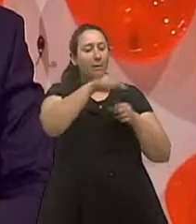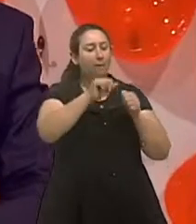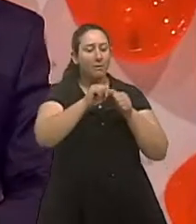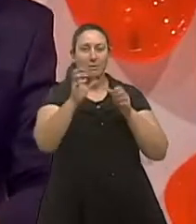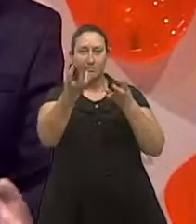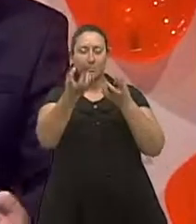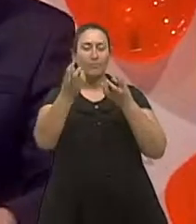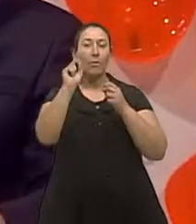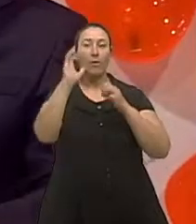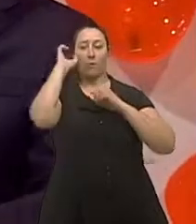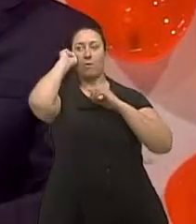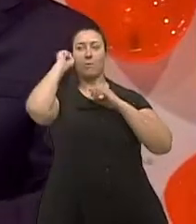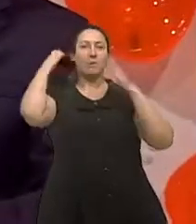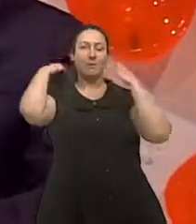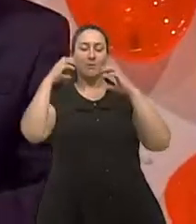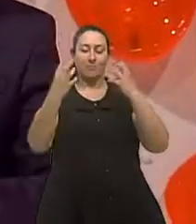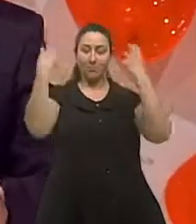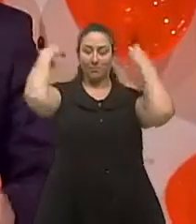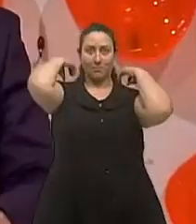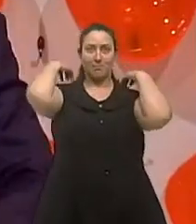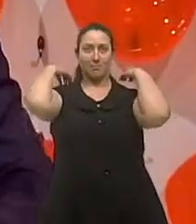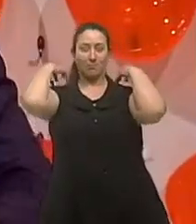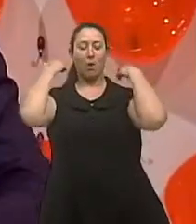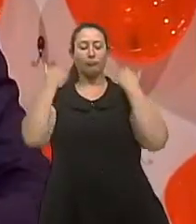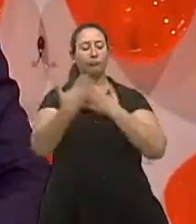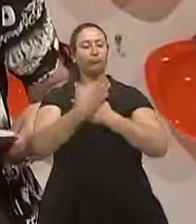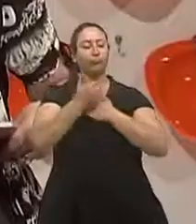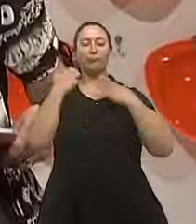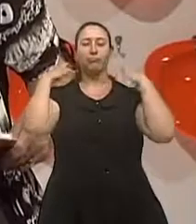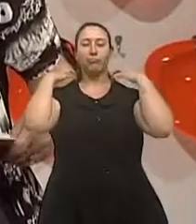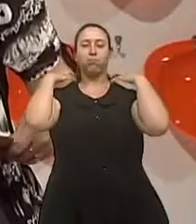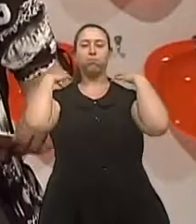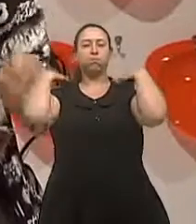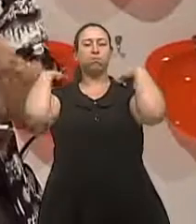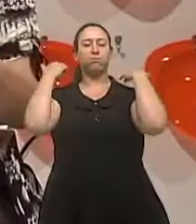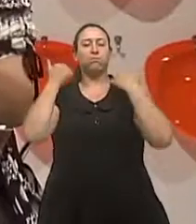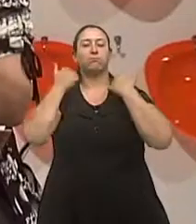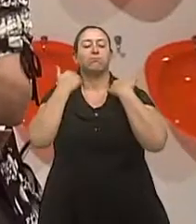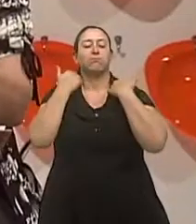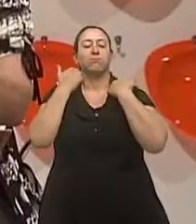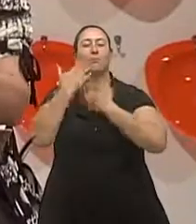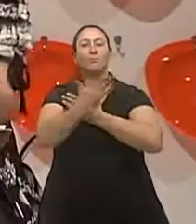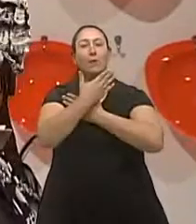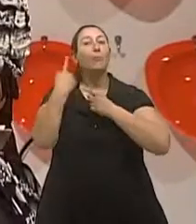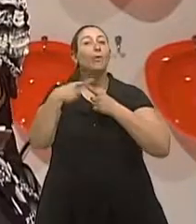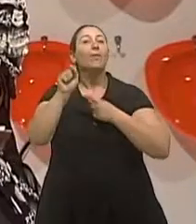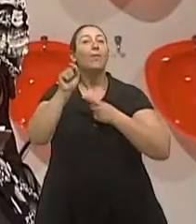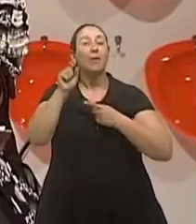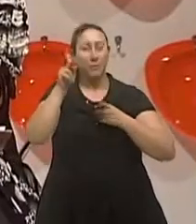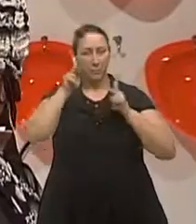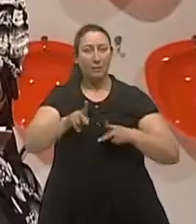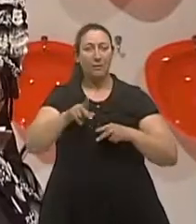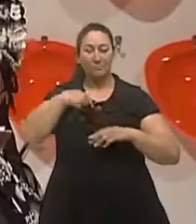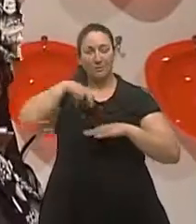isso acaba não atrapalhando o sono e a pessoa se se policia que maravilha é isso é uma estratégia para se ficar